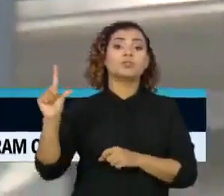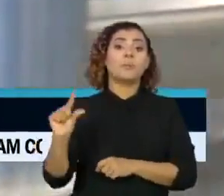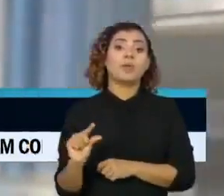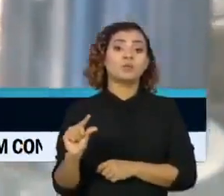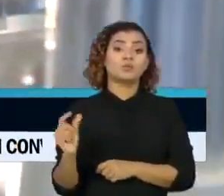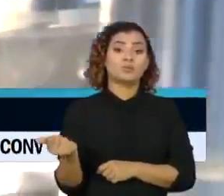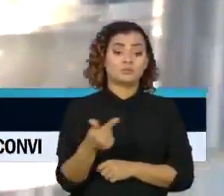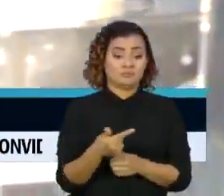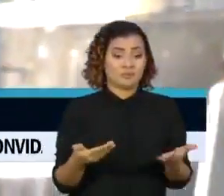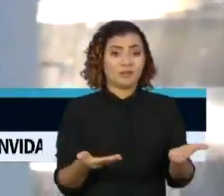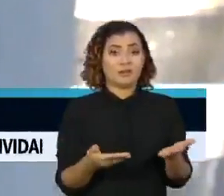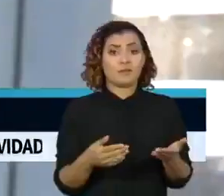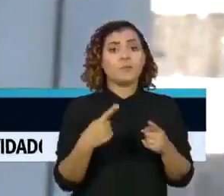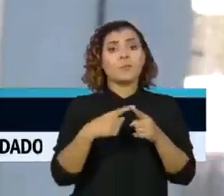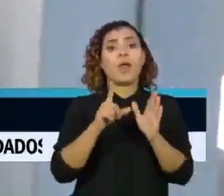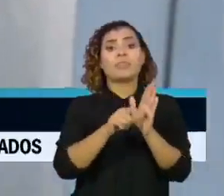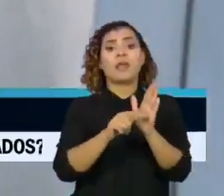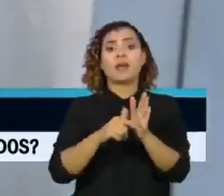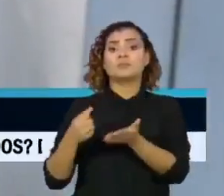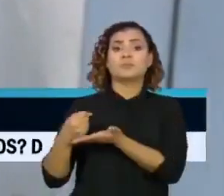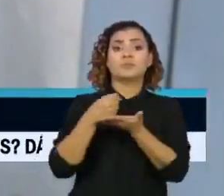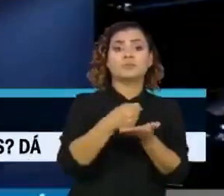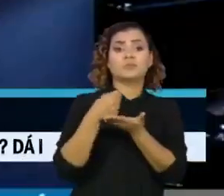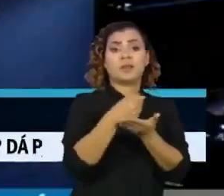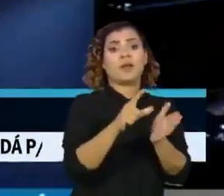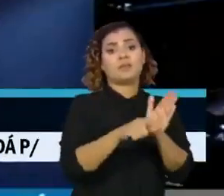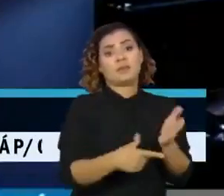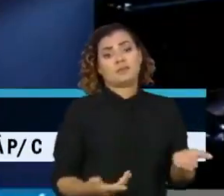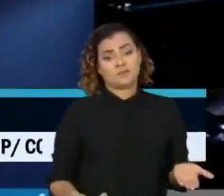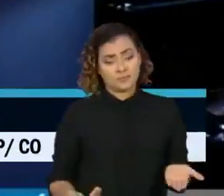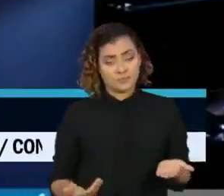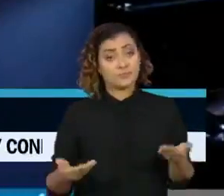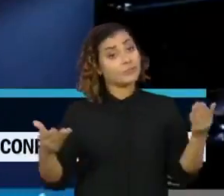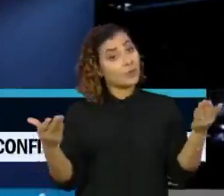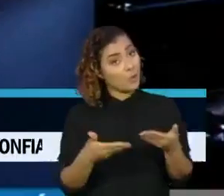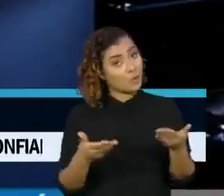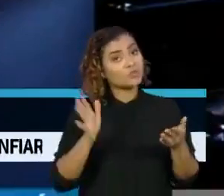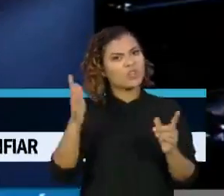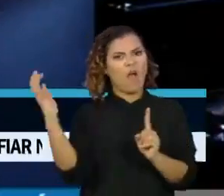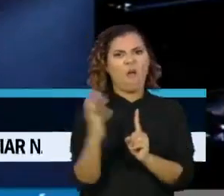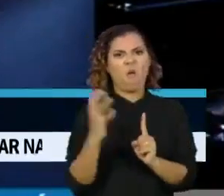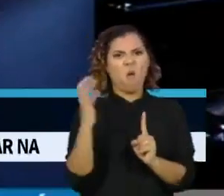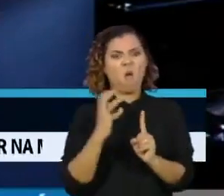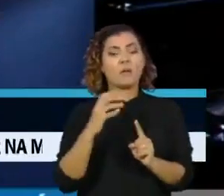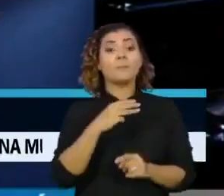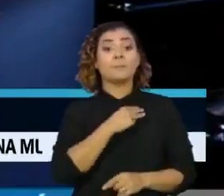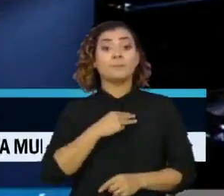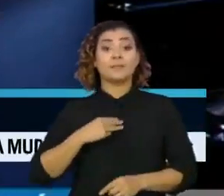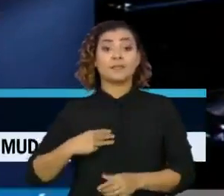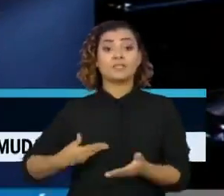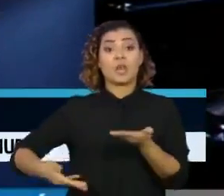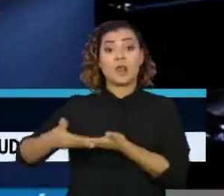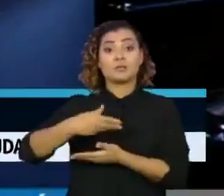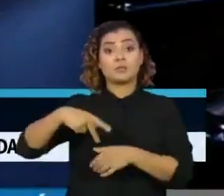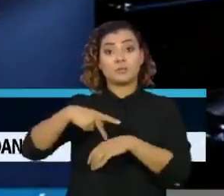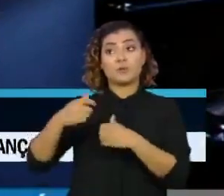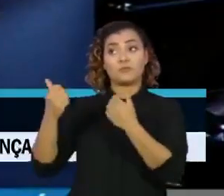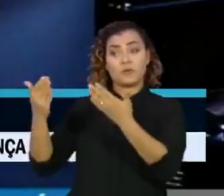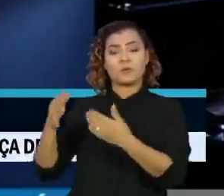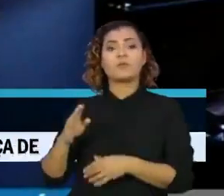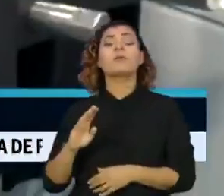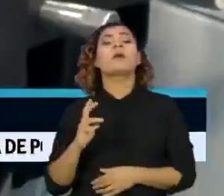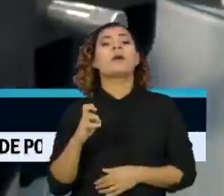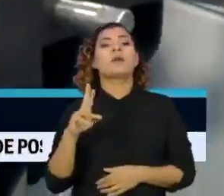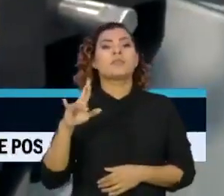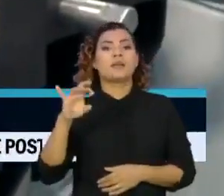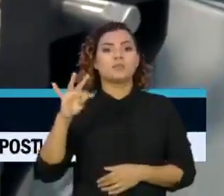menos por causa de atrasos nas entregas de remessas. Hoje, depois de ser pressionado, o ministro das Relações Exteriores, Ernesto